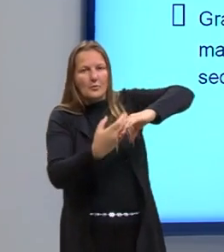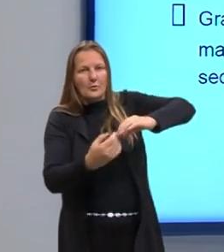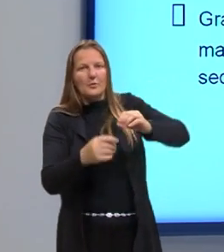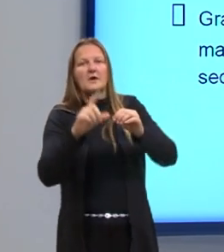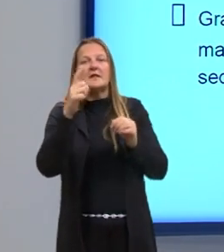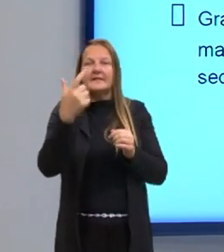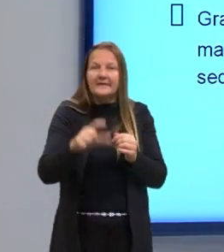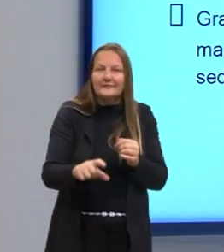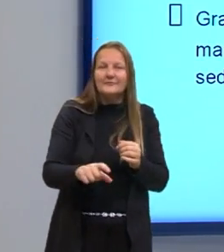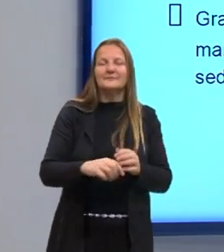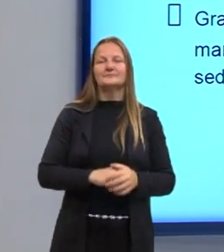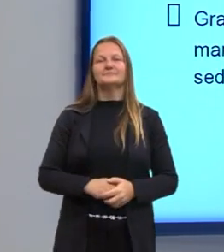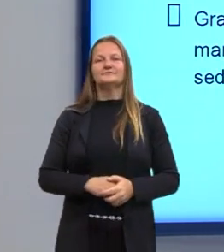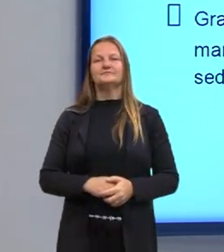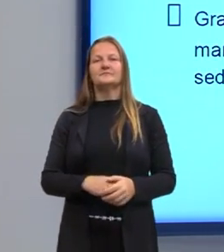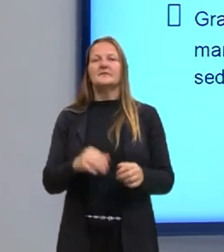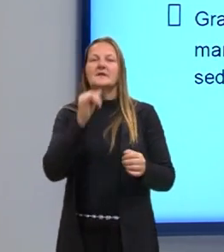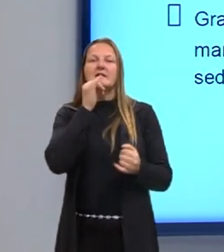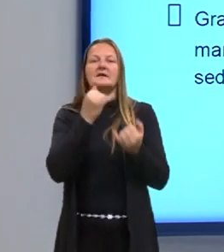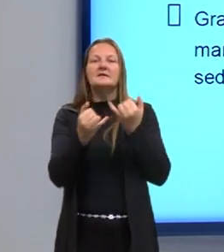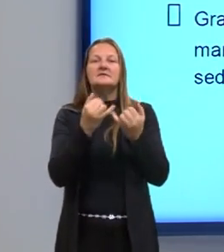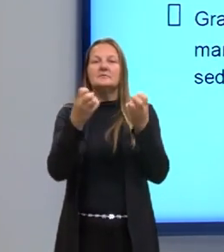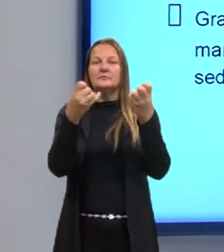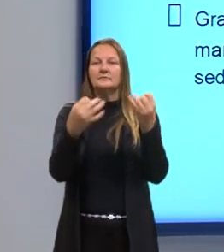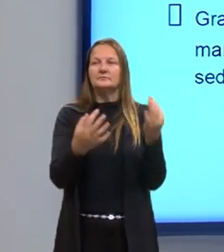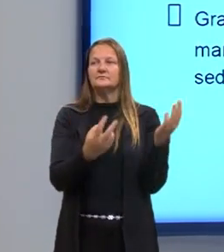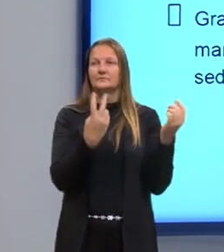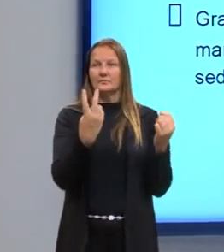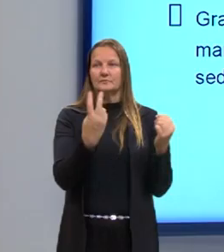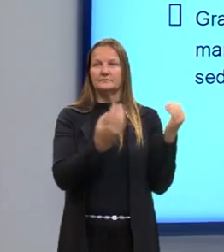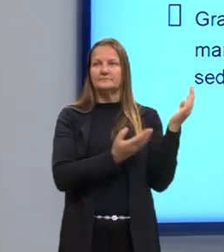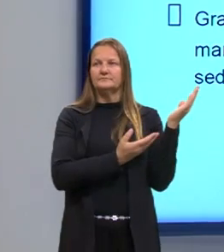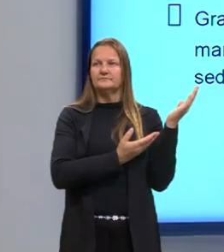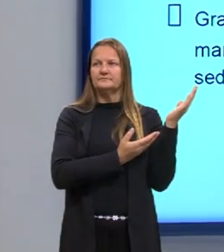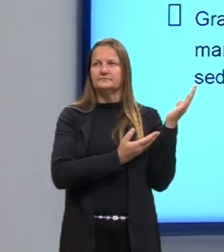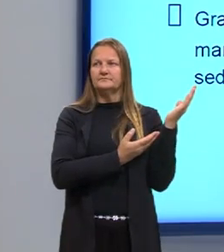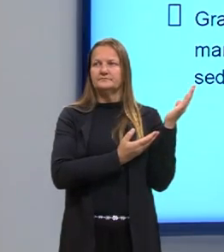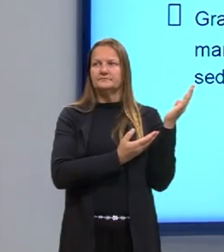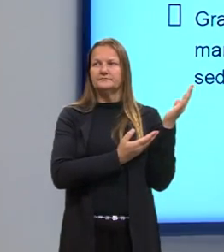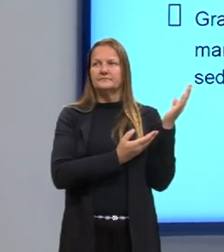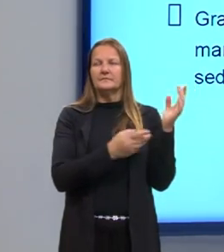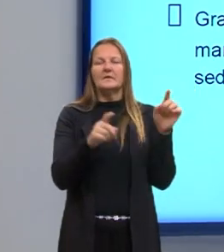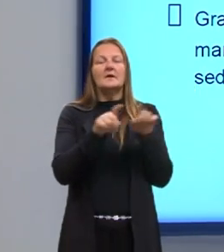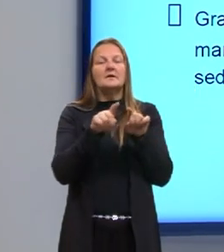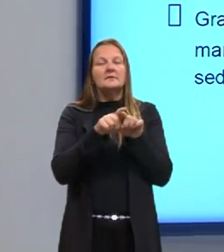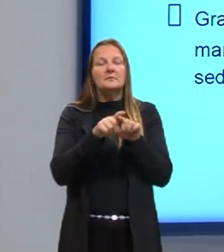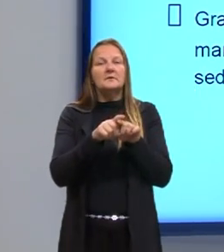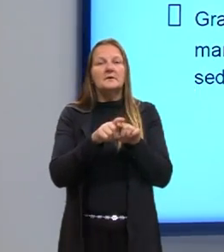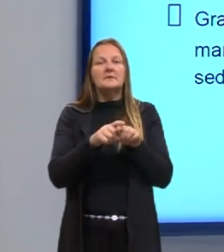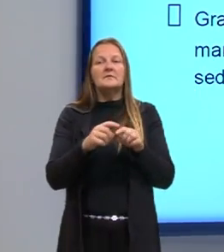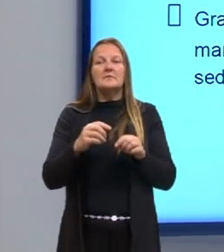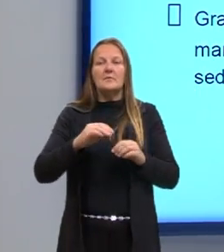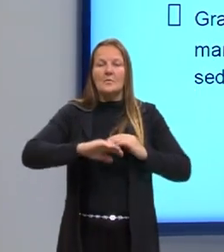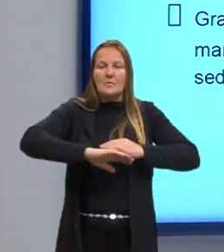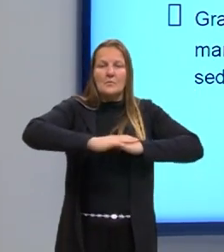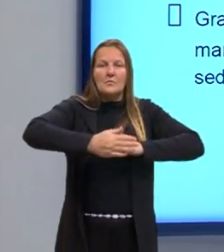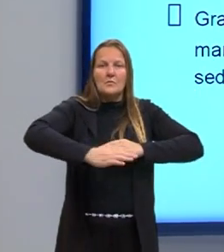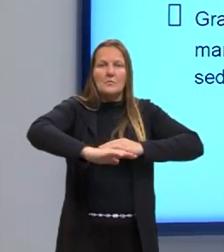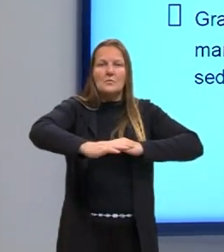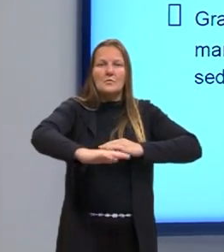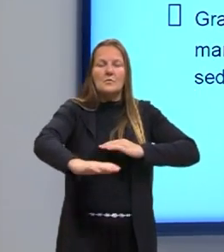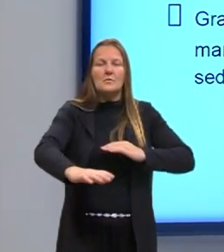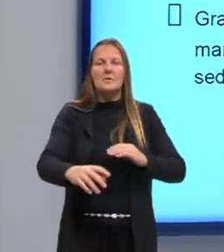Aqui, outro exemplo do ciclo do fósforo. O fósforo, ele também entra nas cadeias marinhas, através do